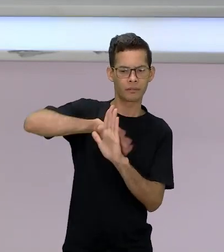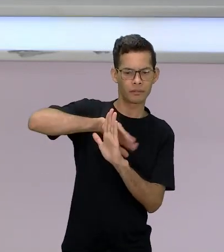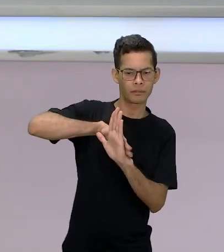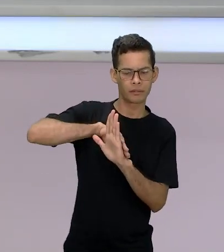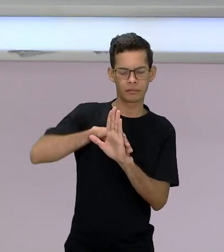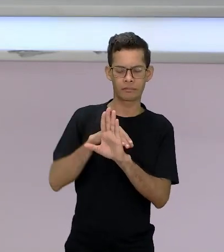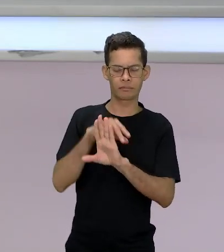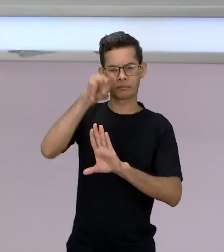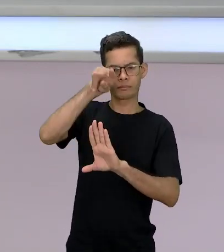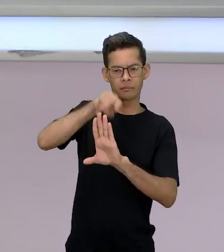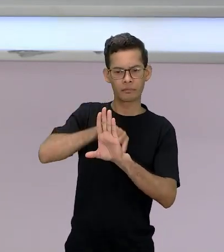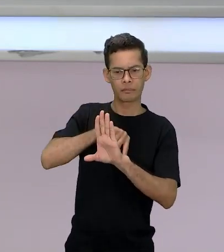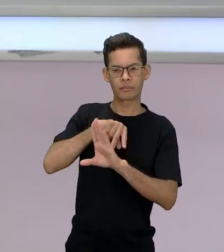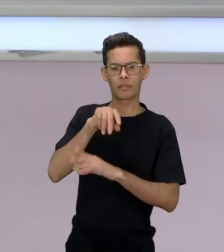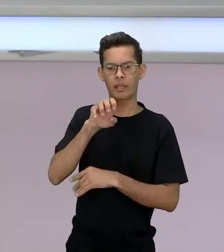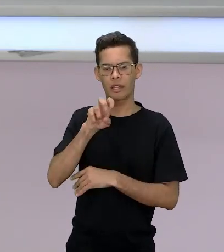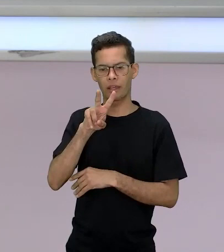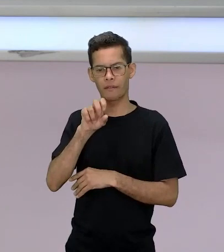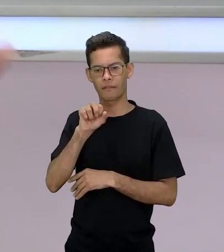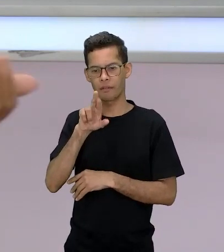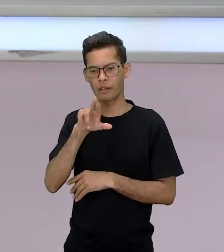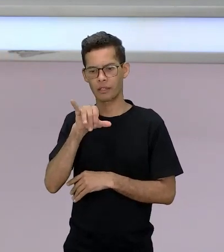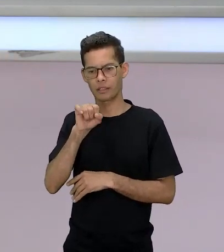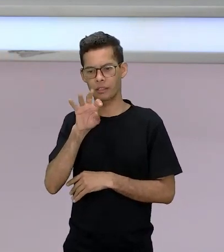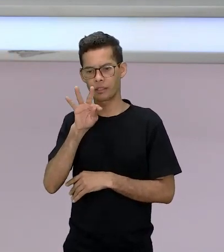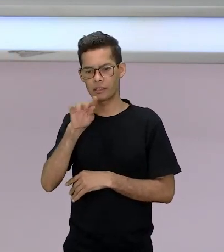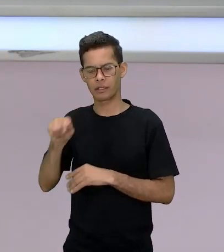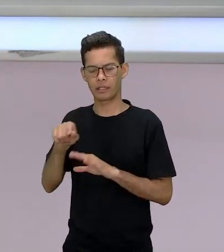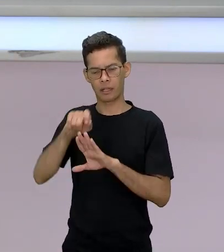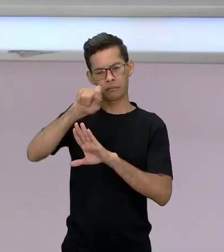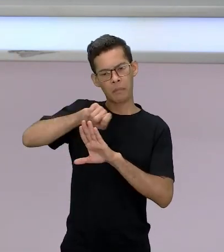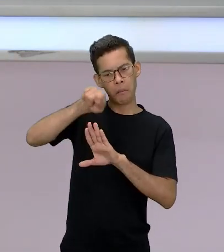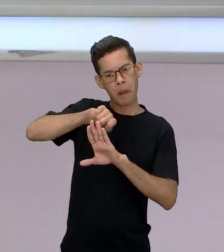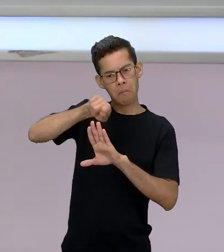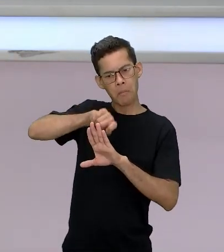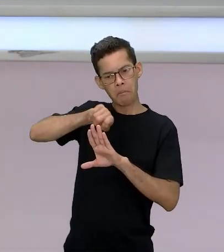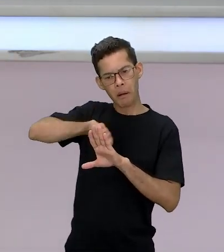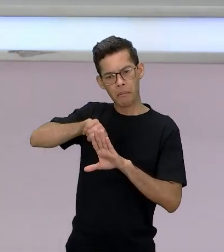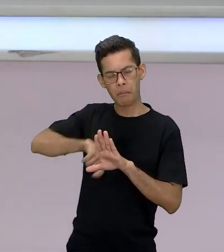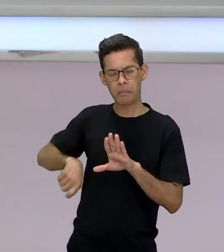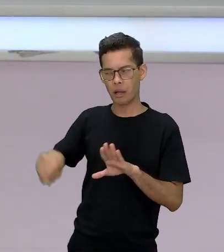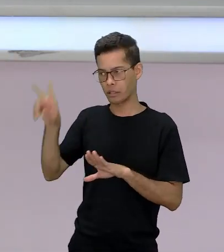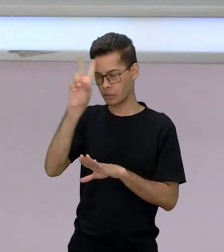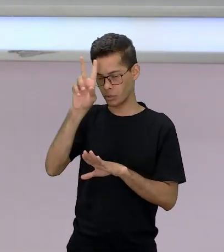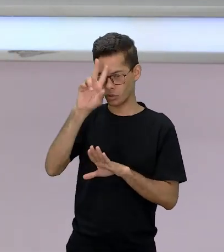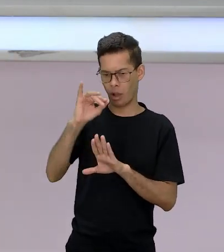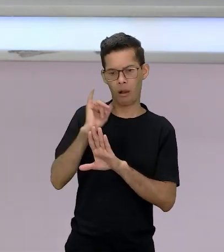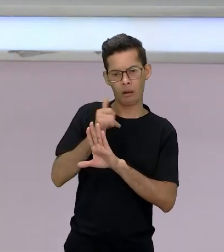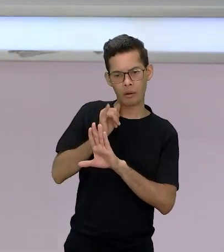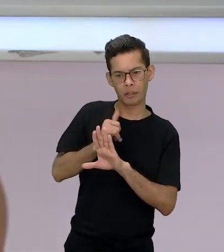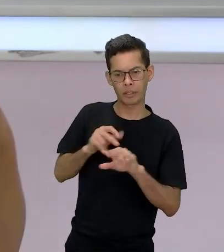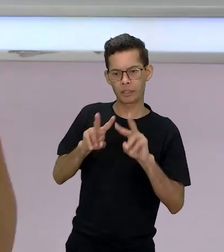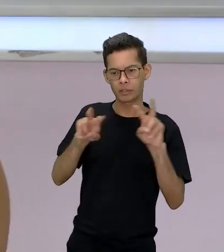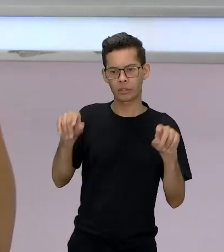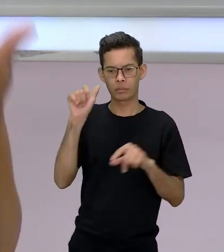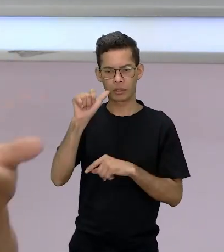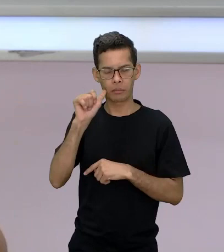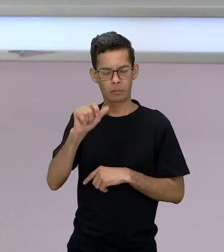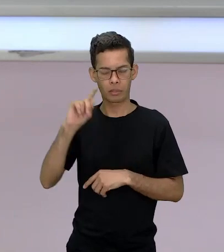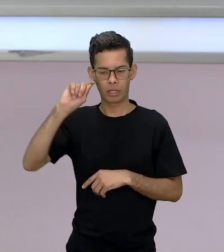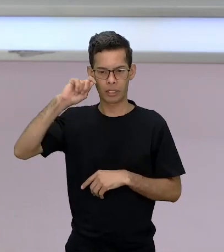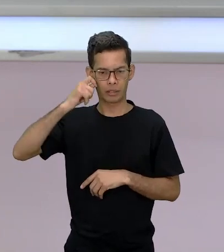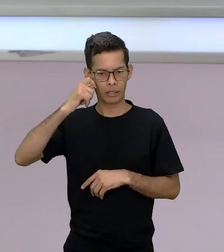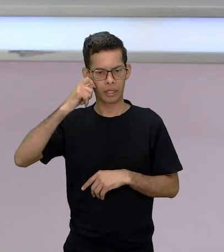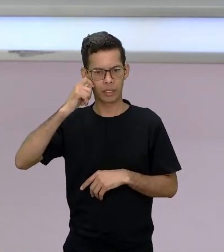Evaristo, onde ela escreve poeticamente bem mais uma história de uma mulher negra, em